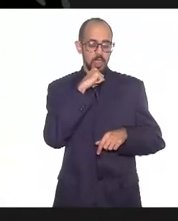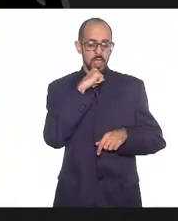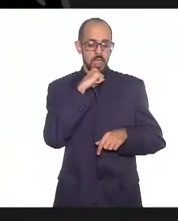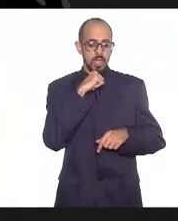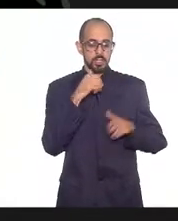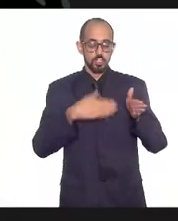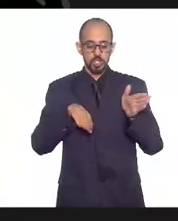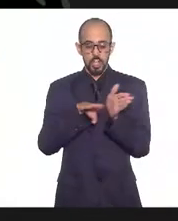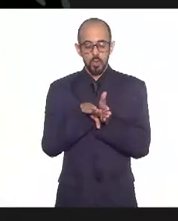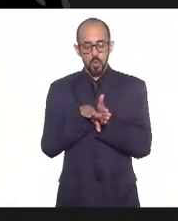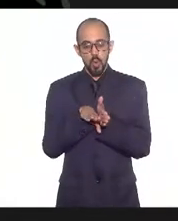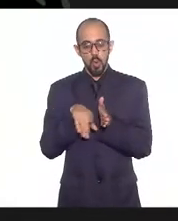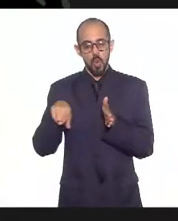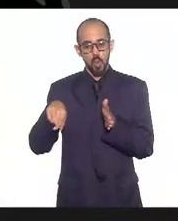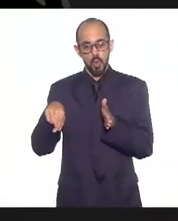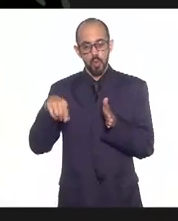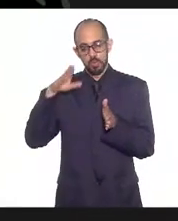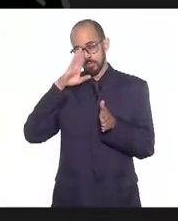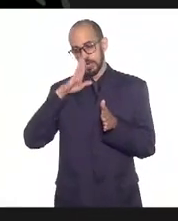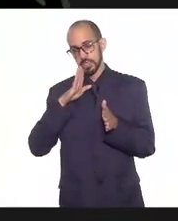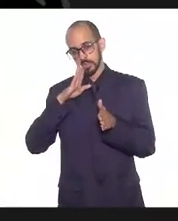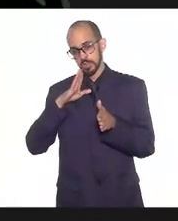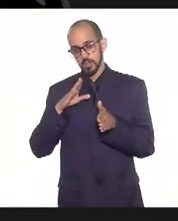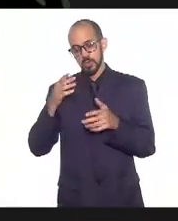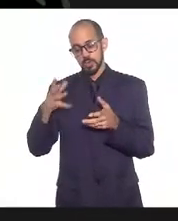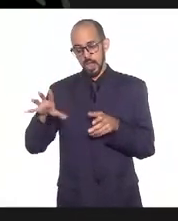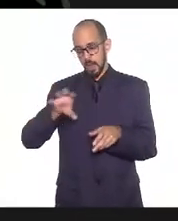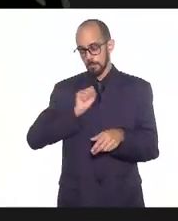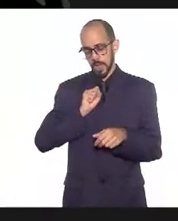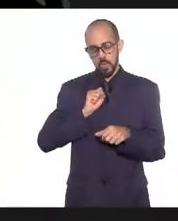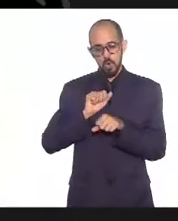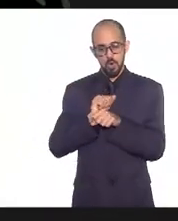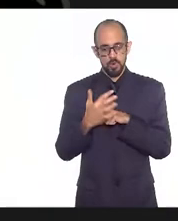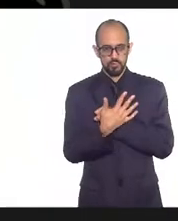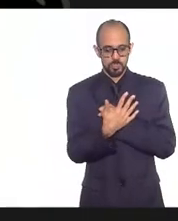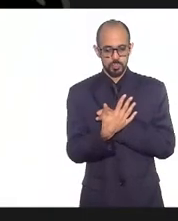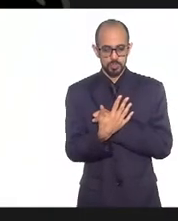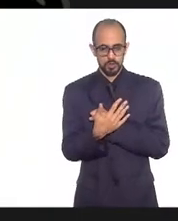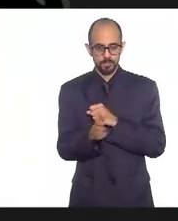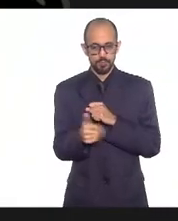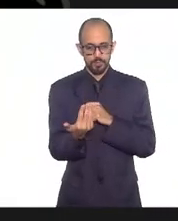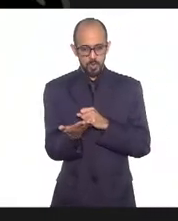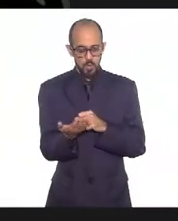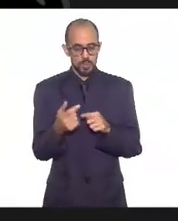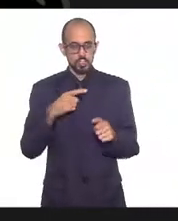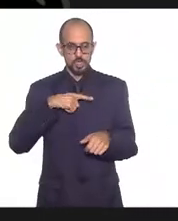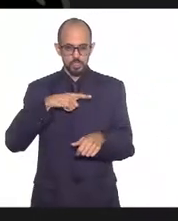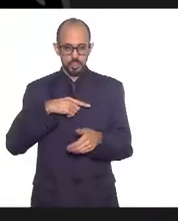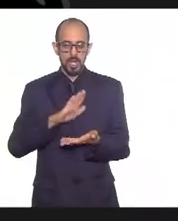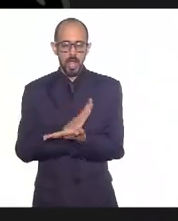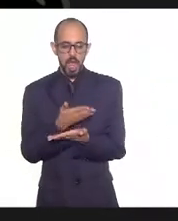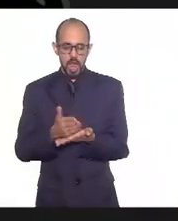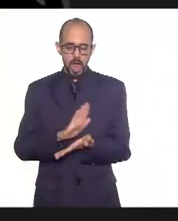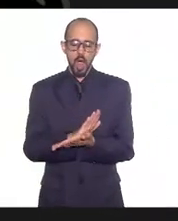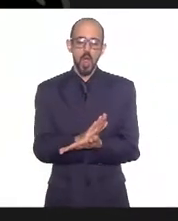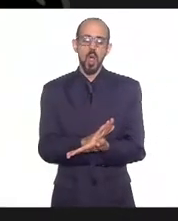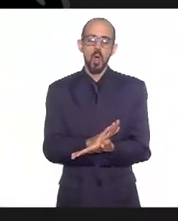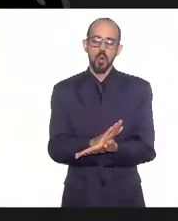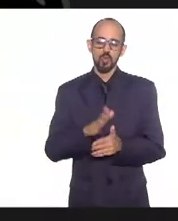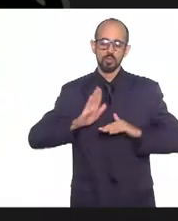de um petroleiro. A gente tem aqui algumas categorias que, como portuários, por exemplo,